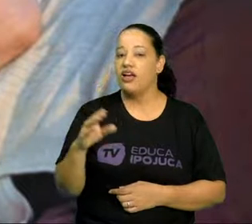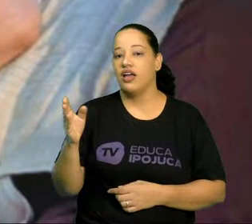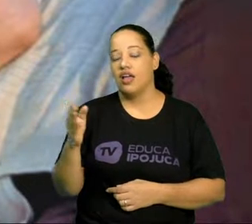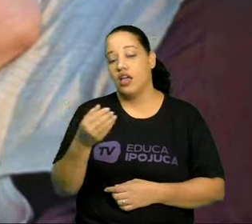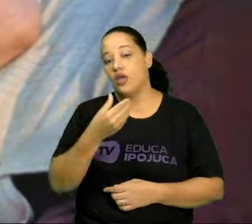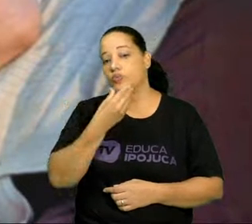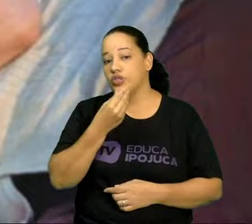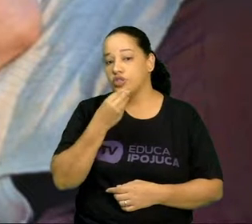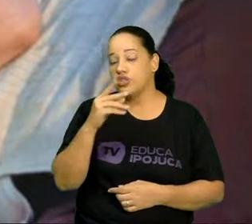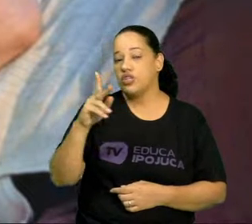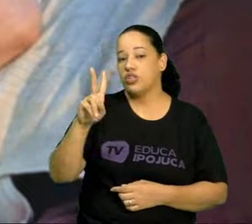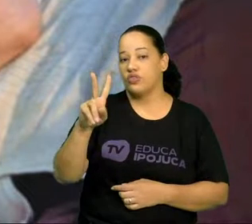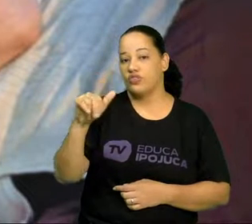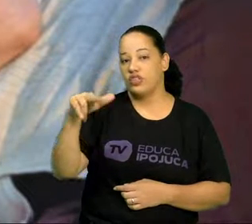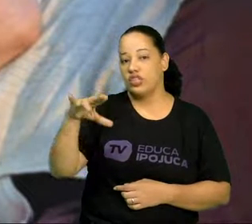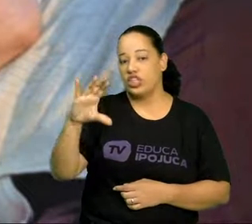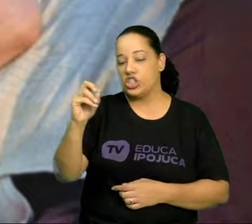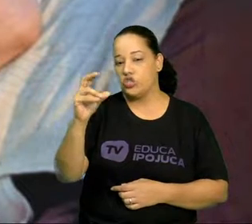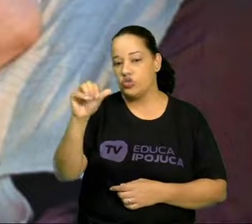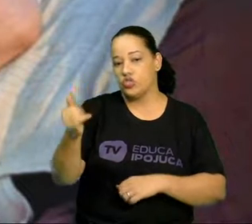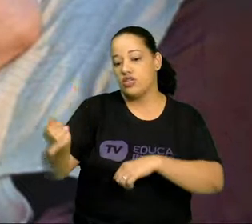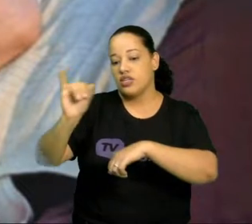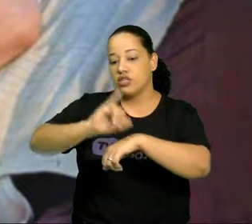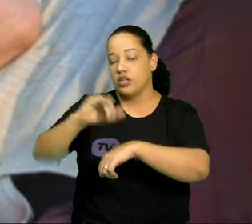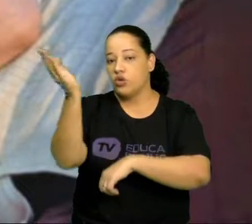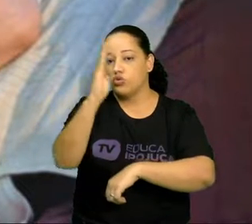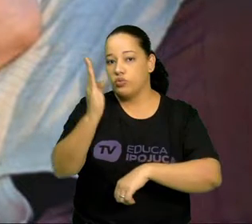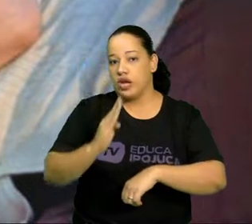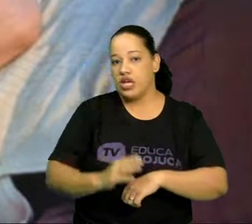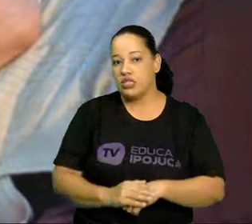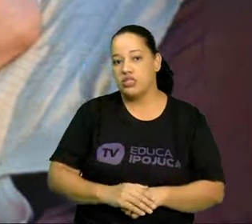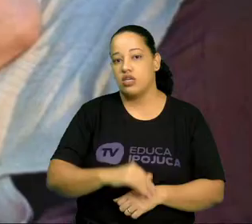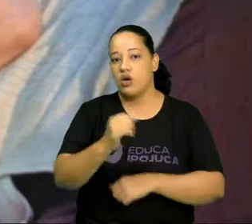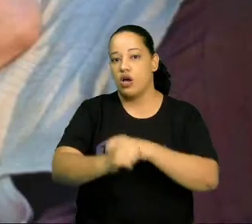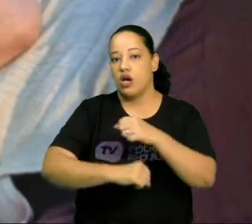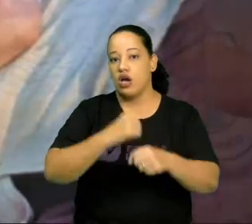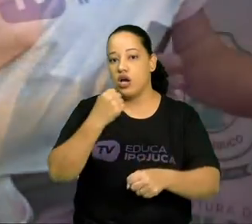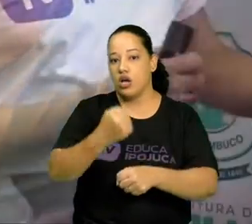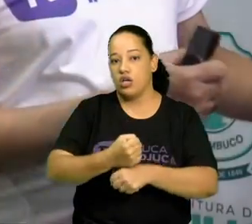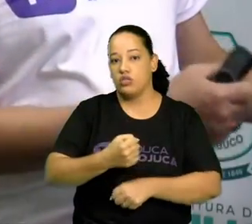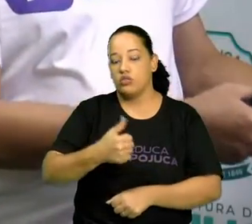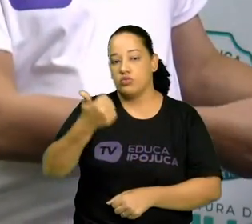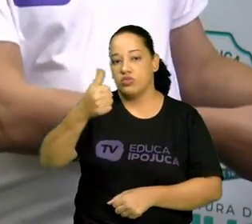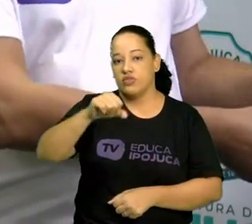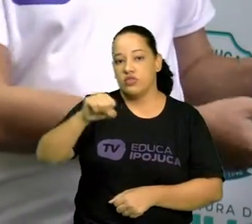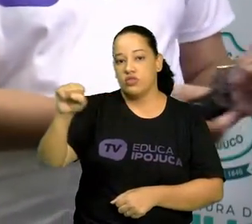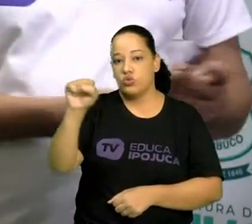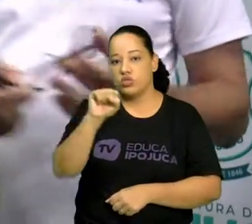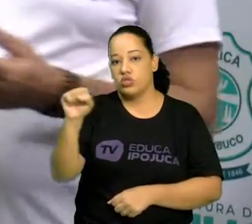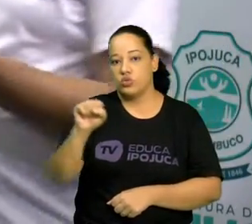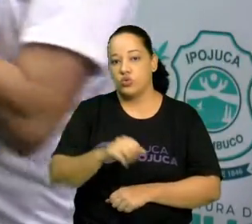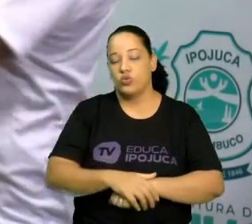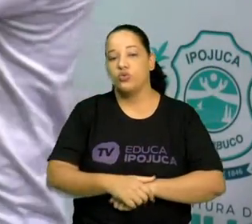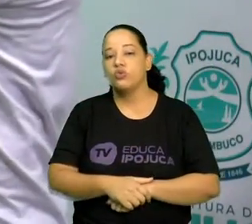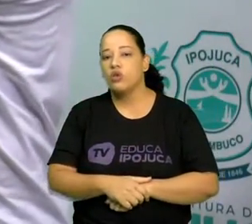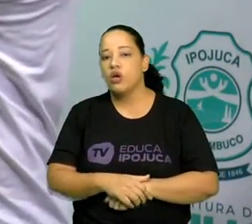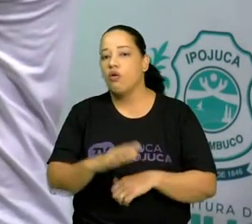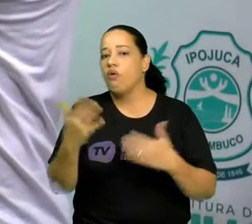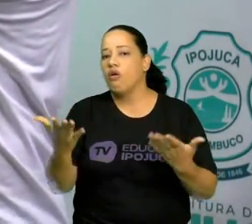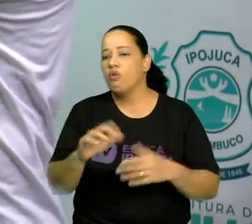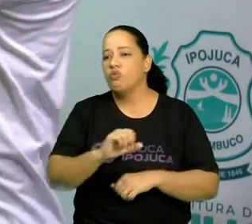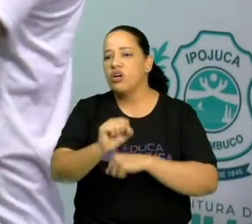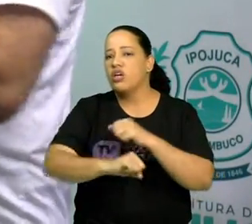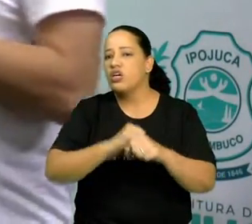incrível, de 1900 e... 1900 e quanto, minha gente? vou sem óculos, deixa eu colocar, porque esse filme é o ano errado, né? Pelo amor de Deus.